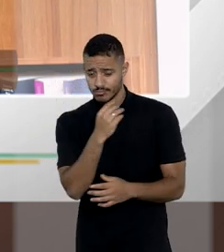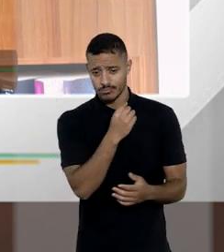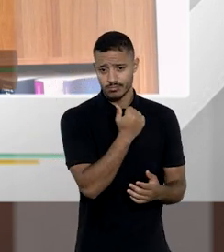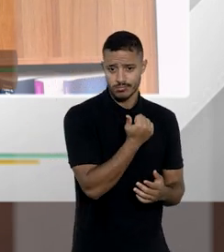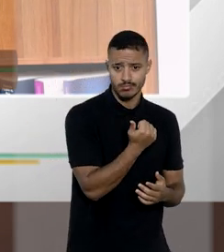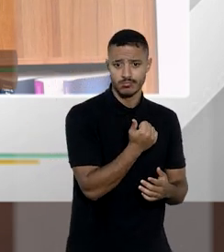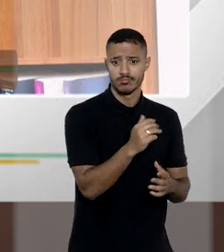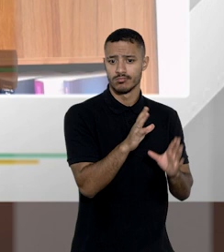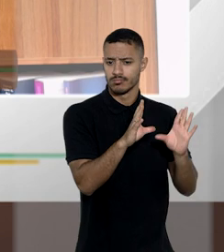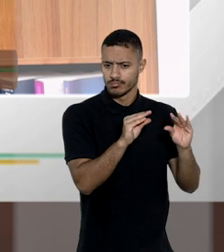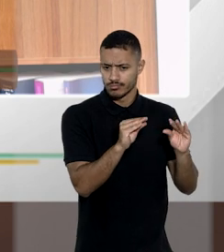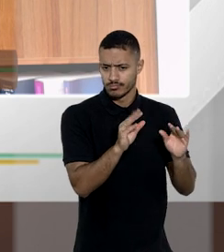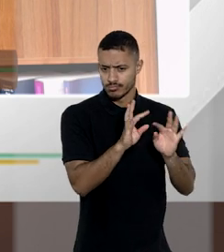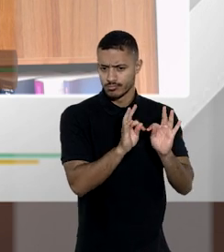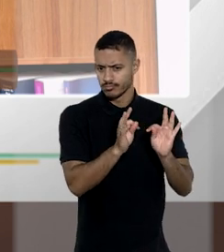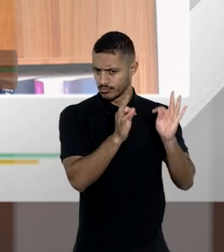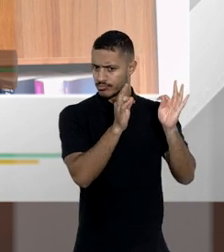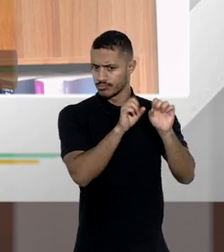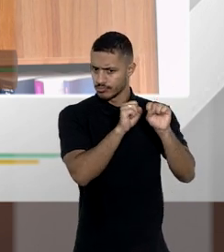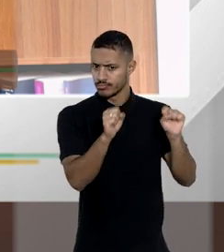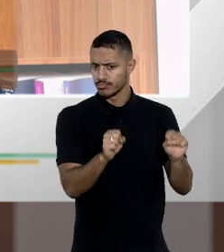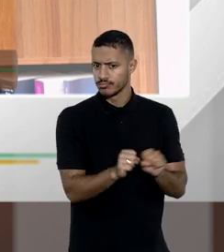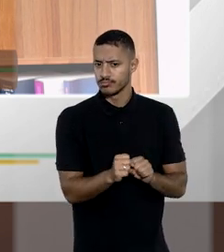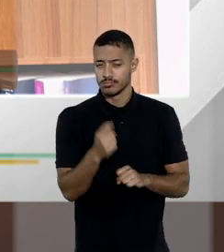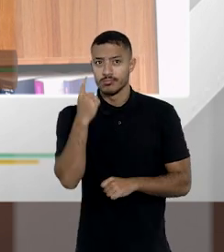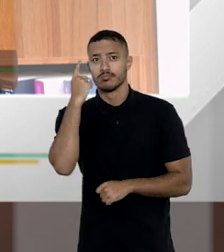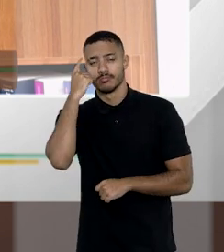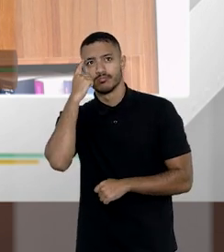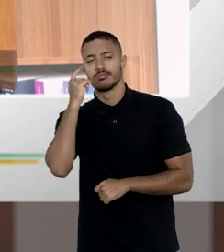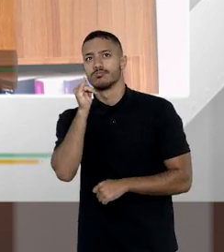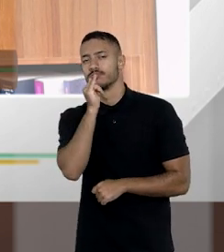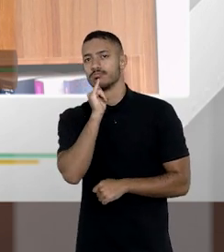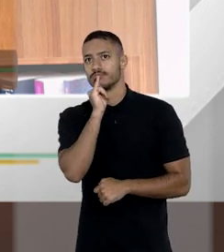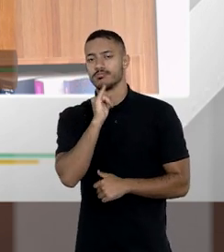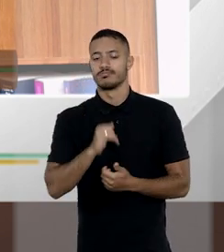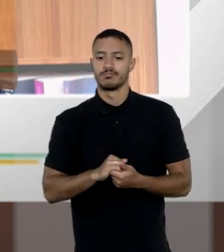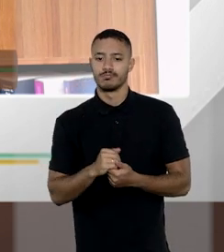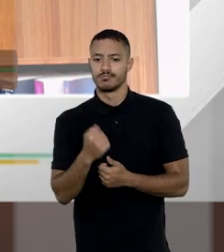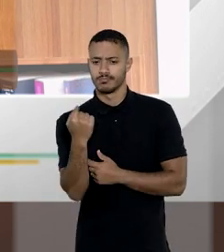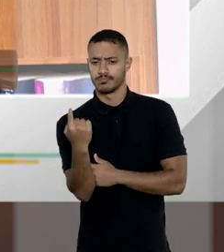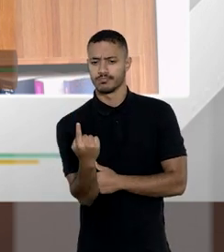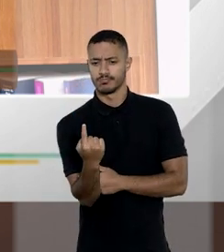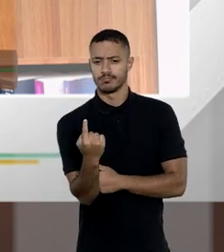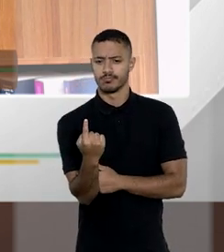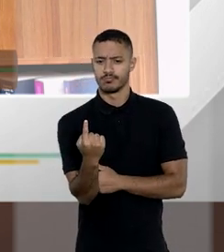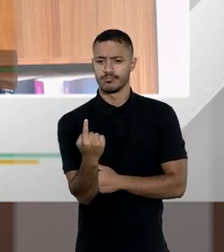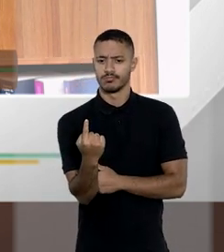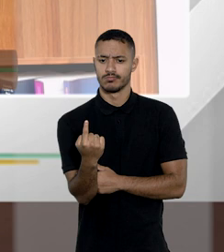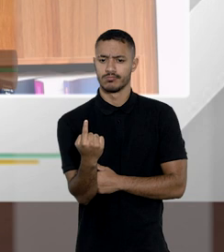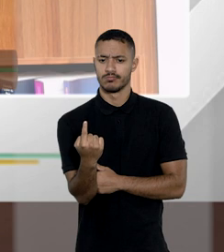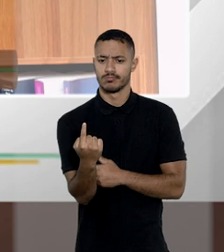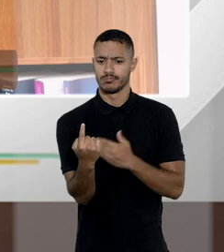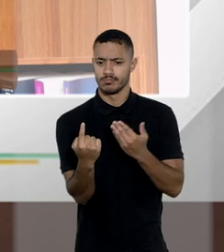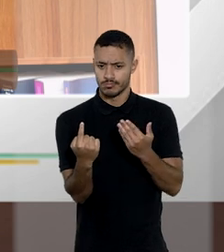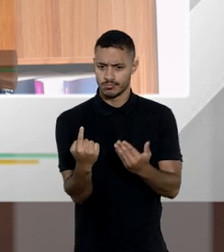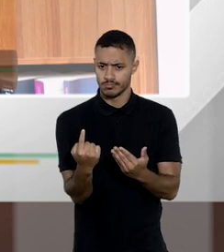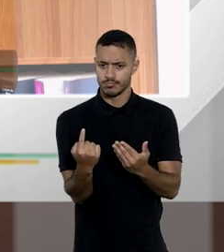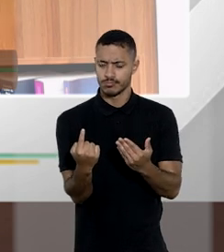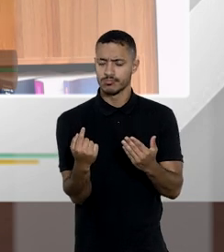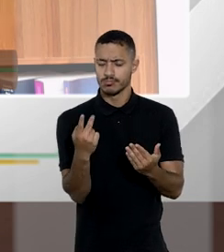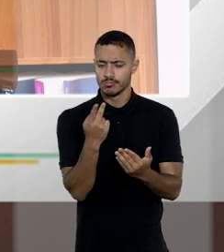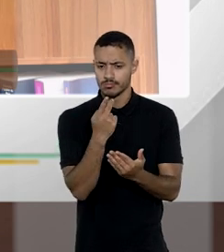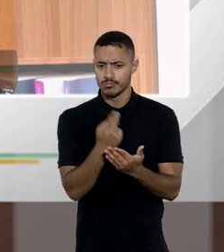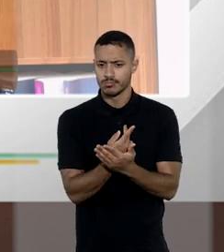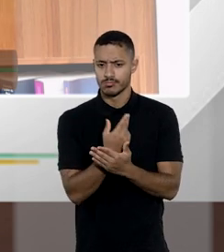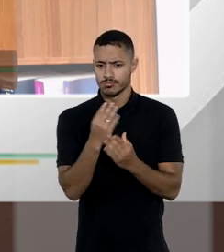temos bens imateriais também a se perguntar porque vamos imaginar o seguinte uma personalidade e tem